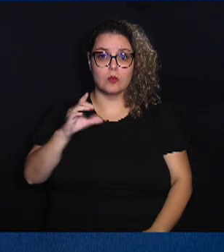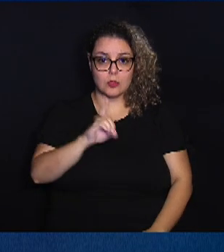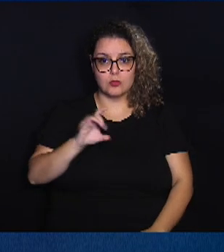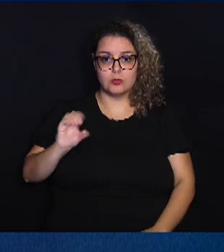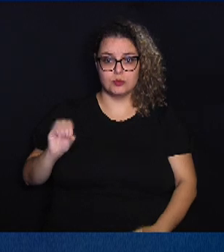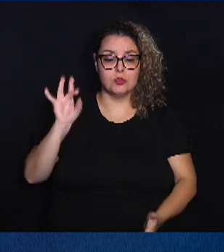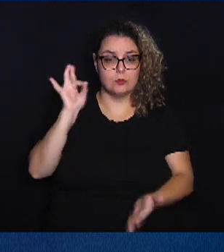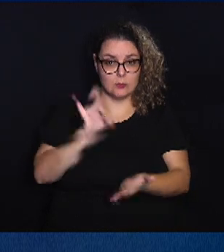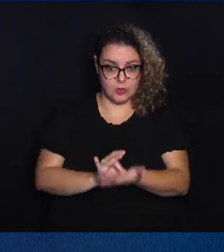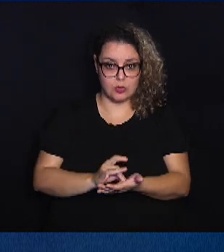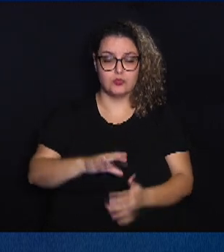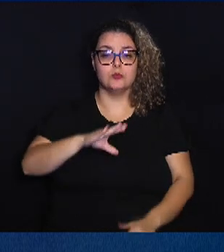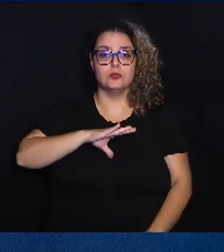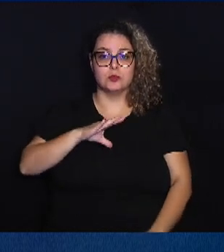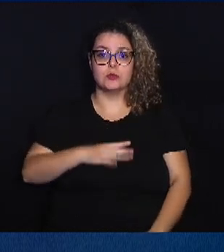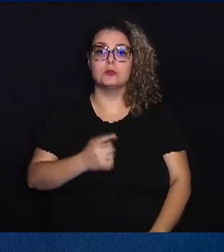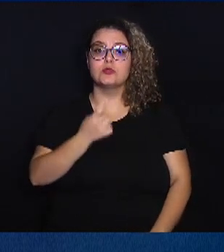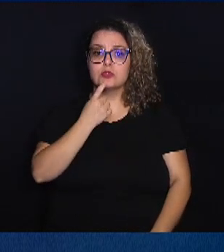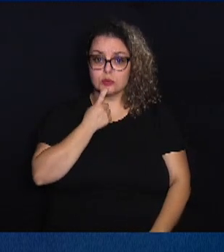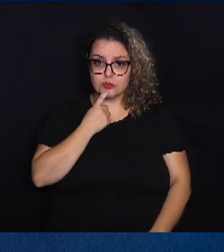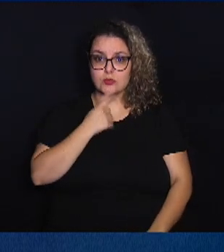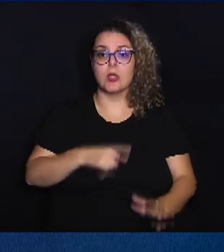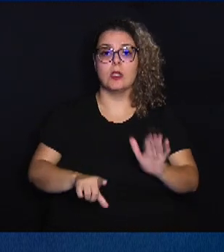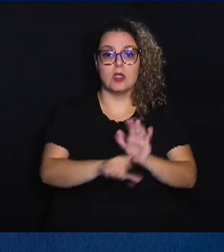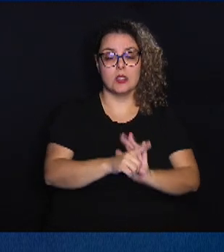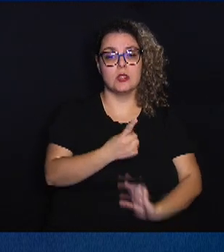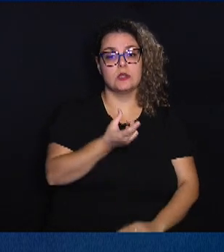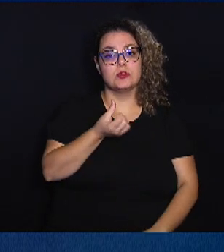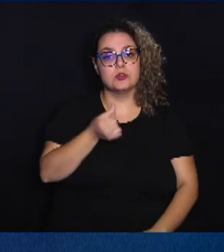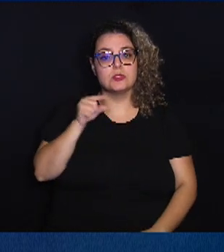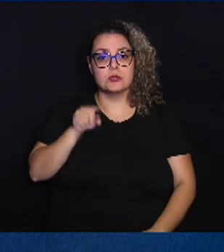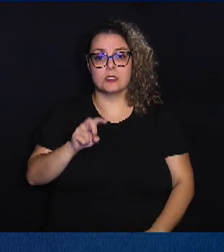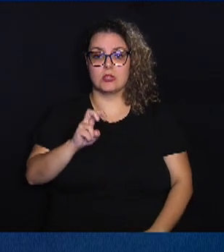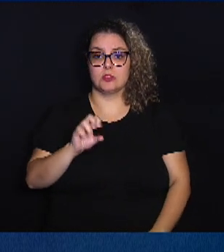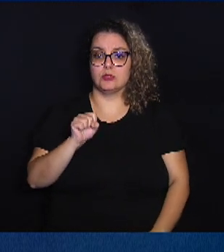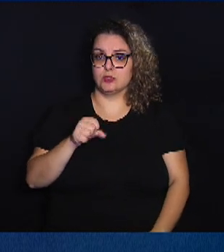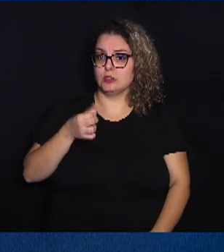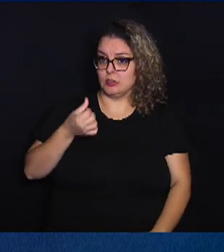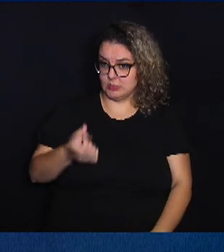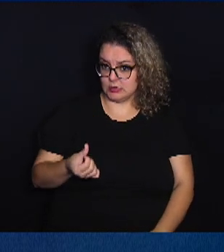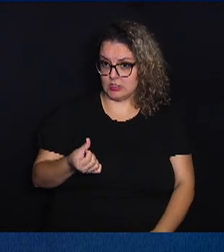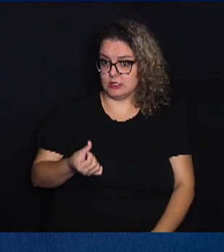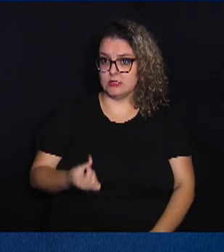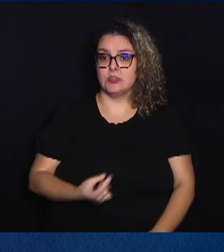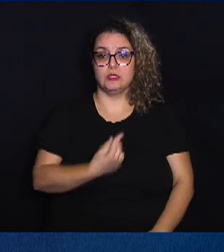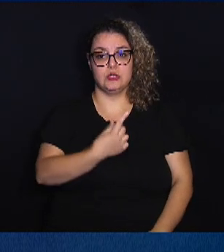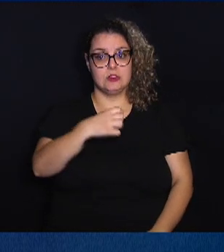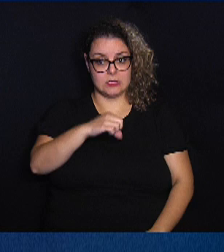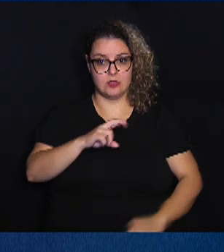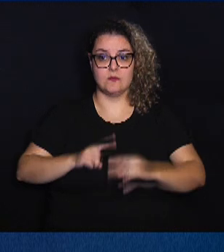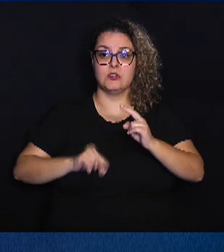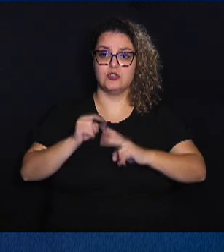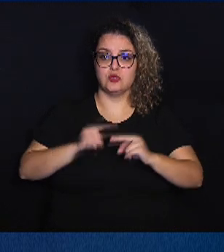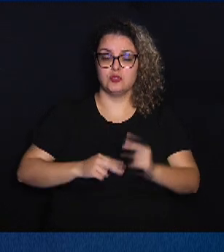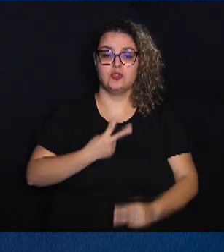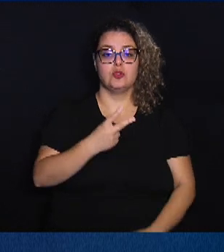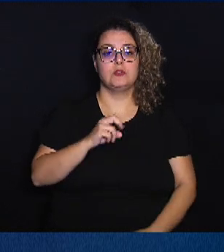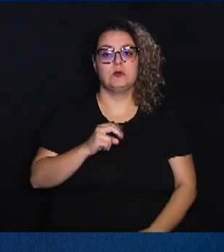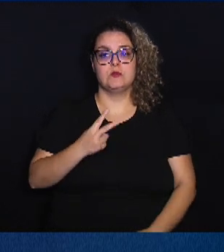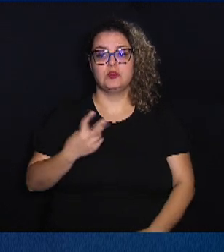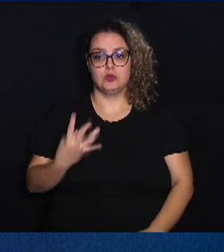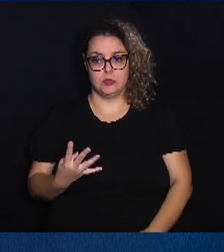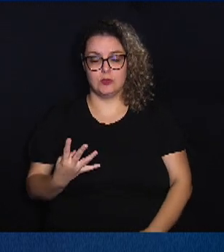Oficial do Município de Campinas a Lei nº 16.586, de 19 de junho de